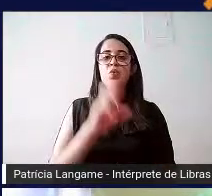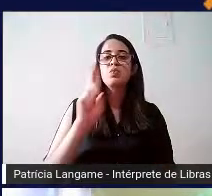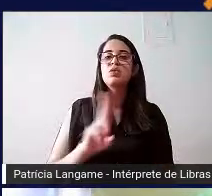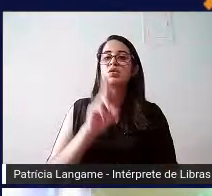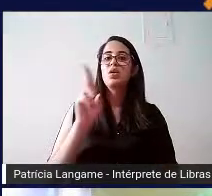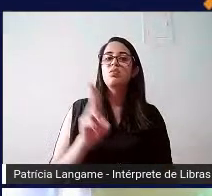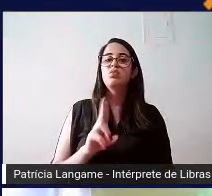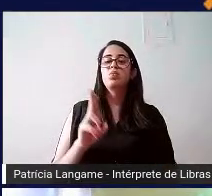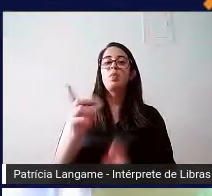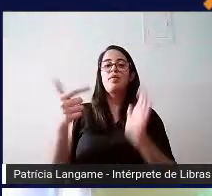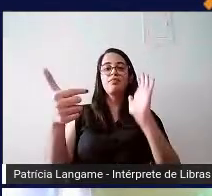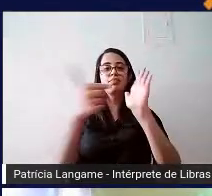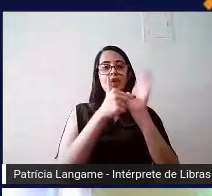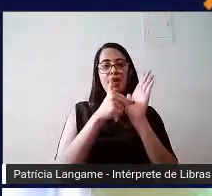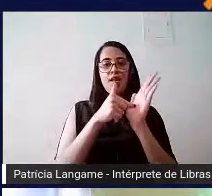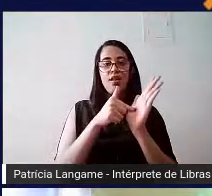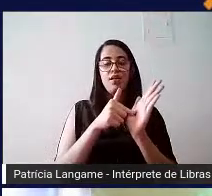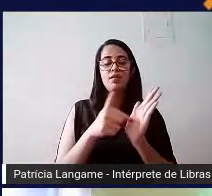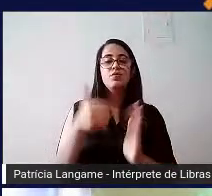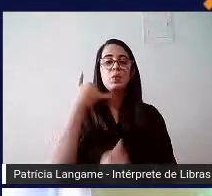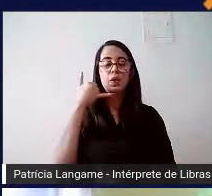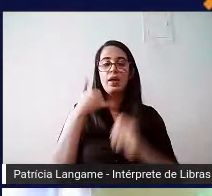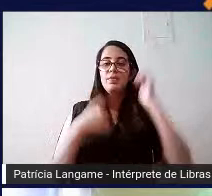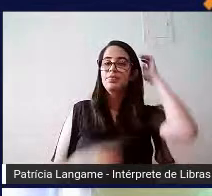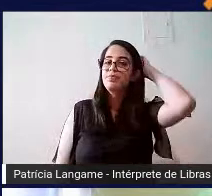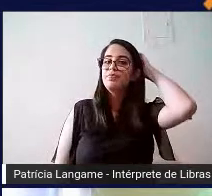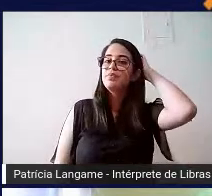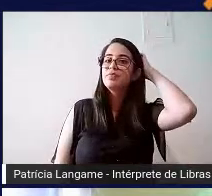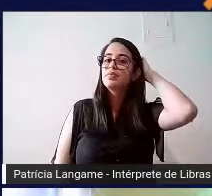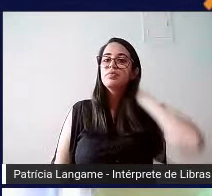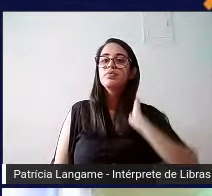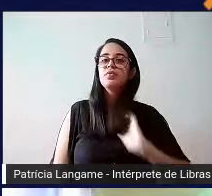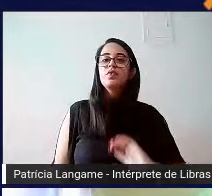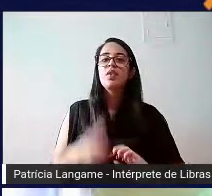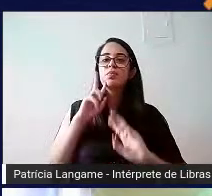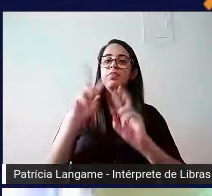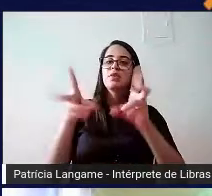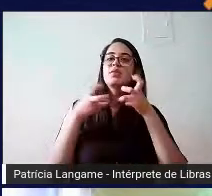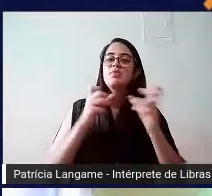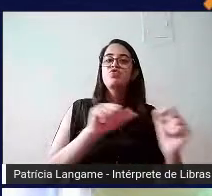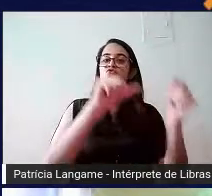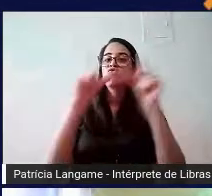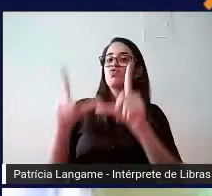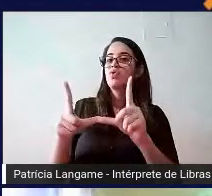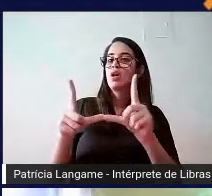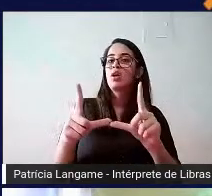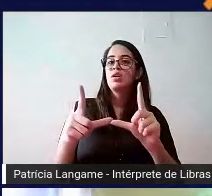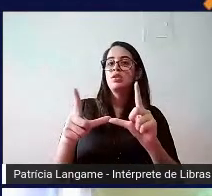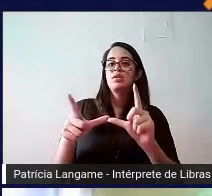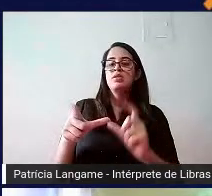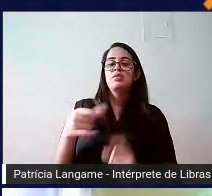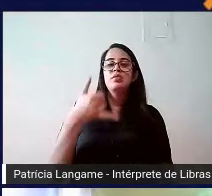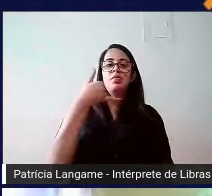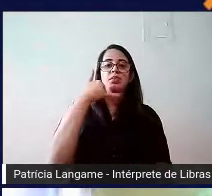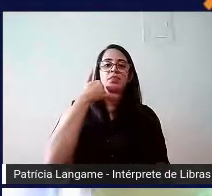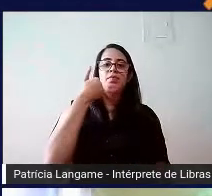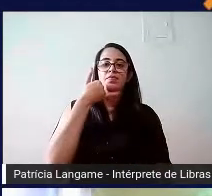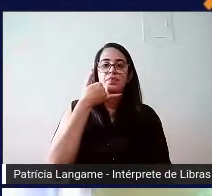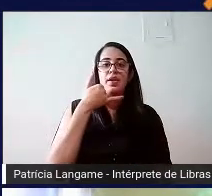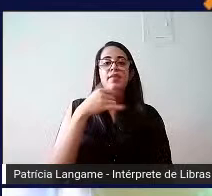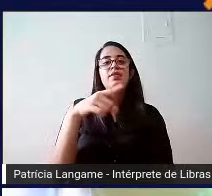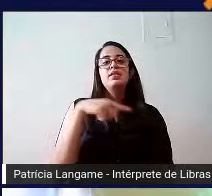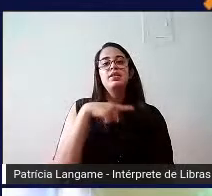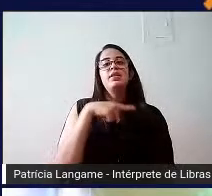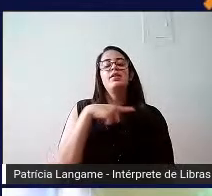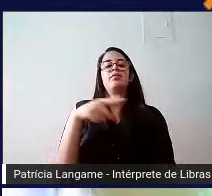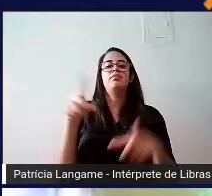atalho, né? Você vai notar ali no slide onde eu fiz um print da tela do celular. Ali embaixo você tem também,